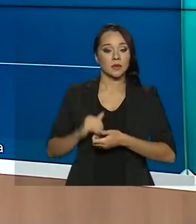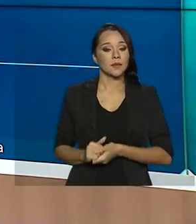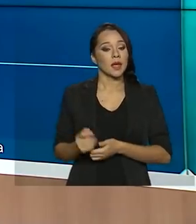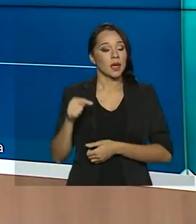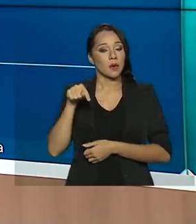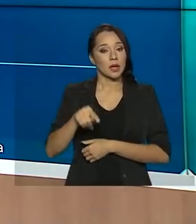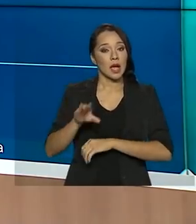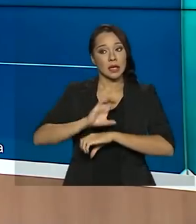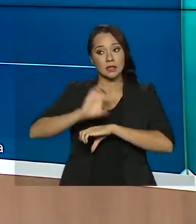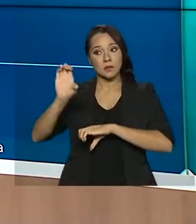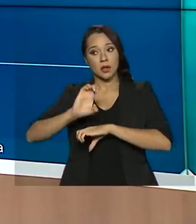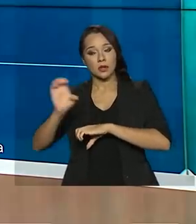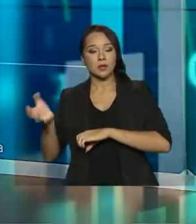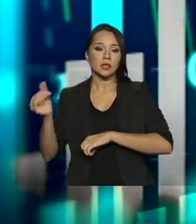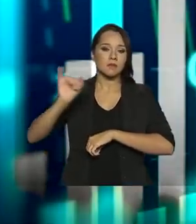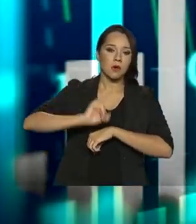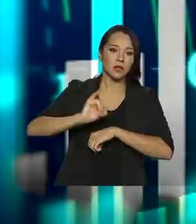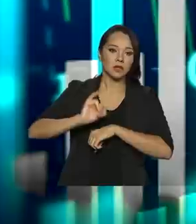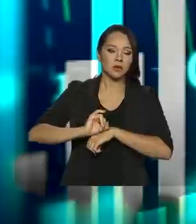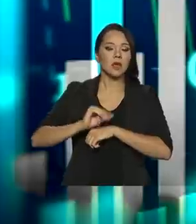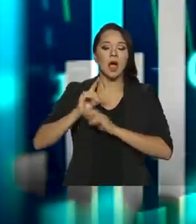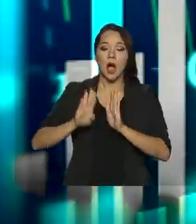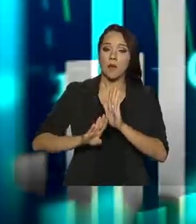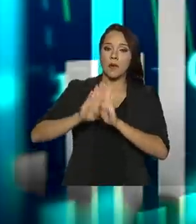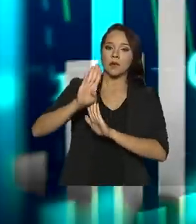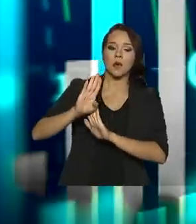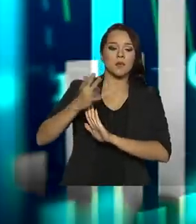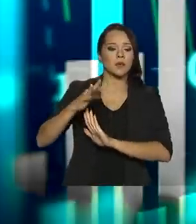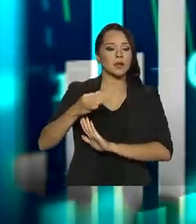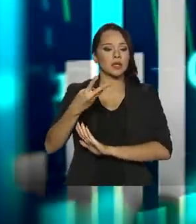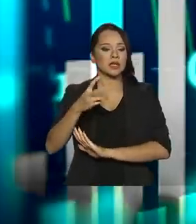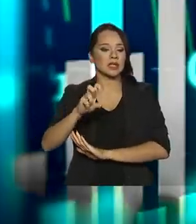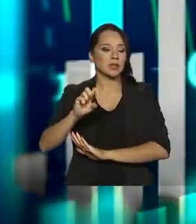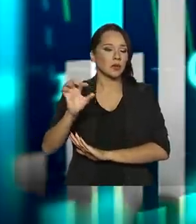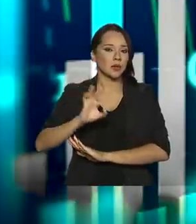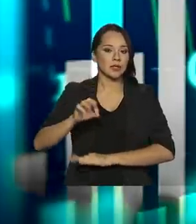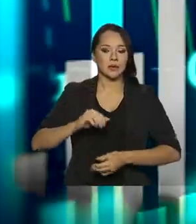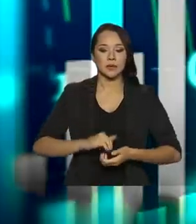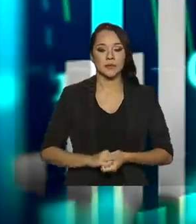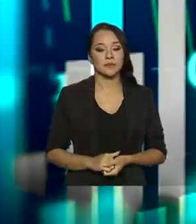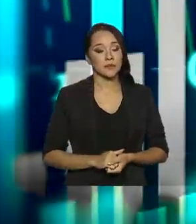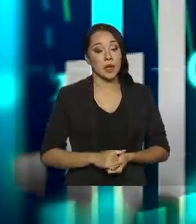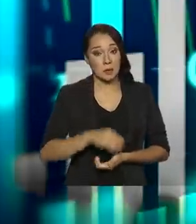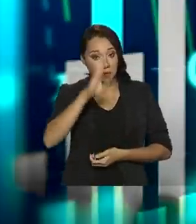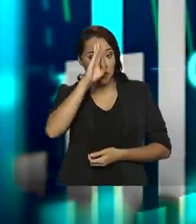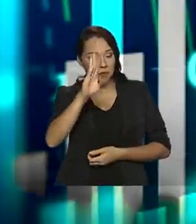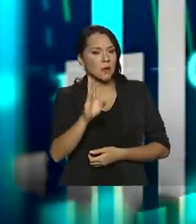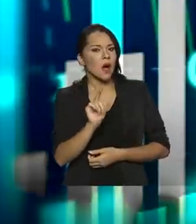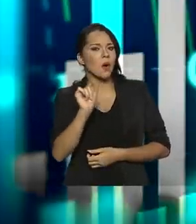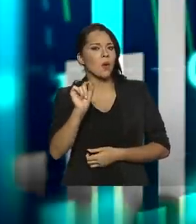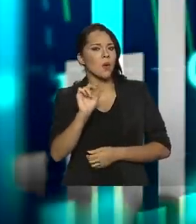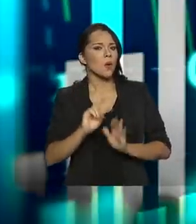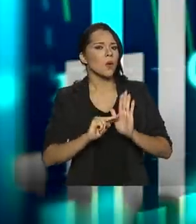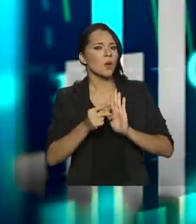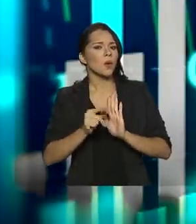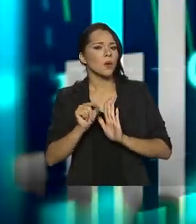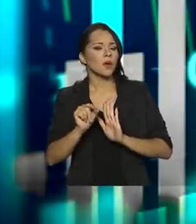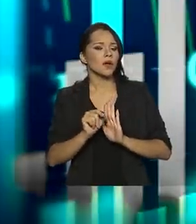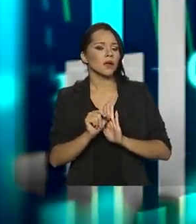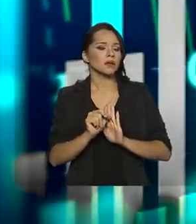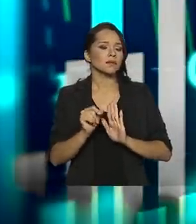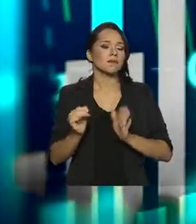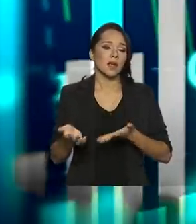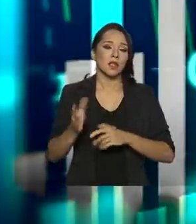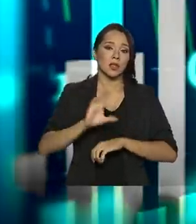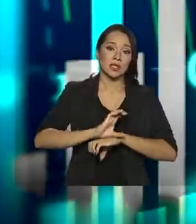aqui as exportações e as importações cresceram em torno de 35%. Os principais responsáveis por esse resultado, do ponto de vista